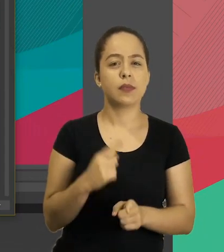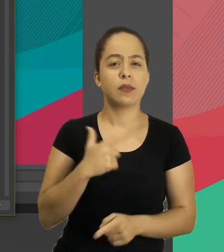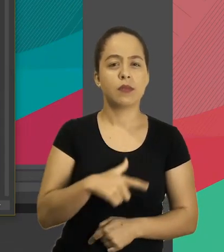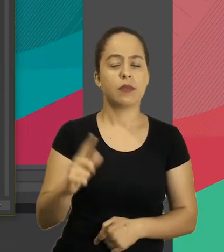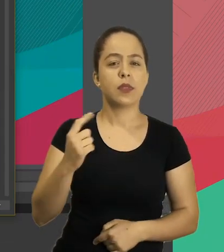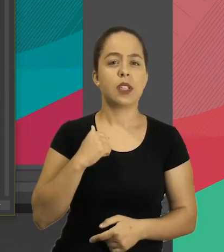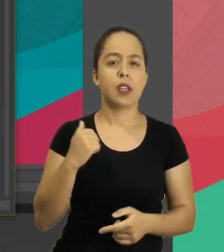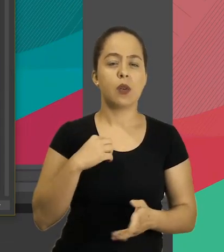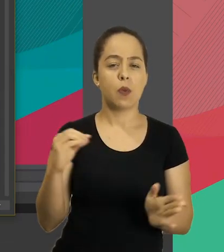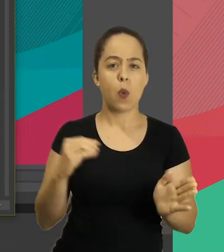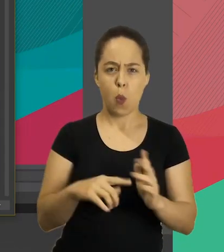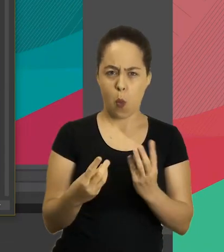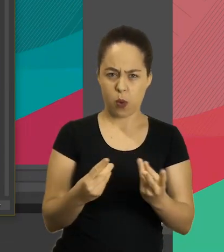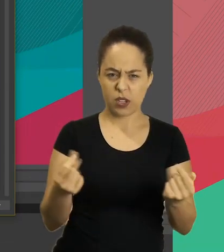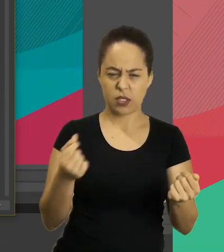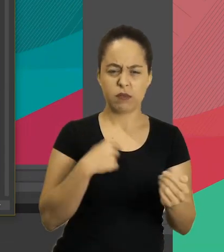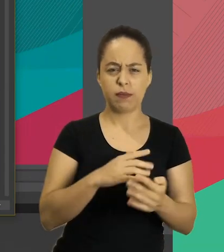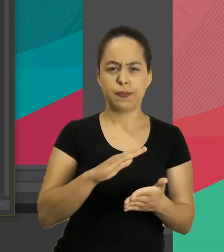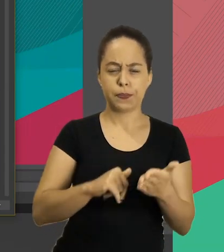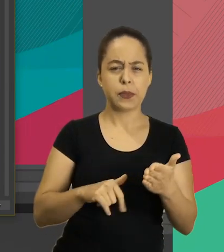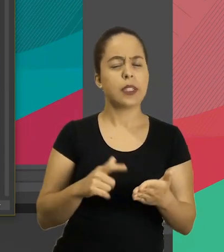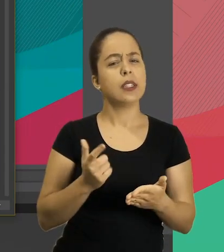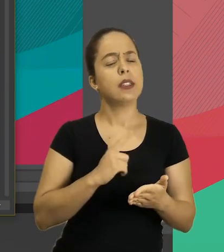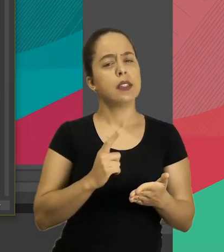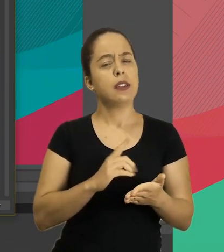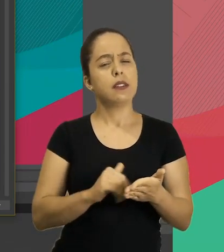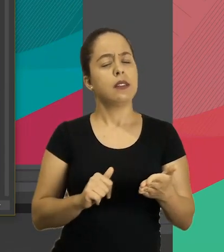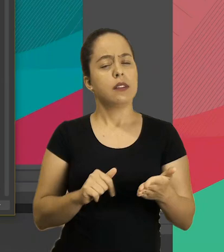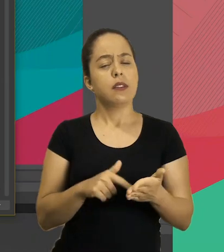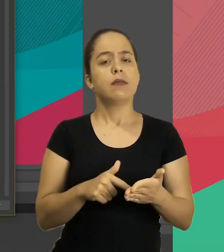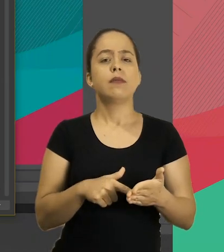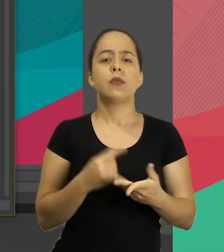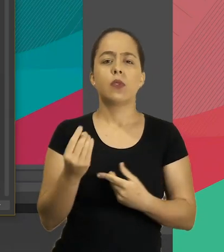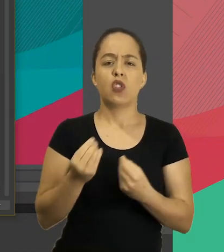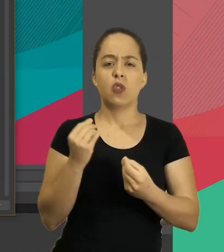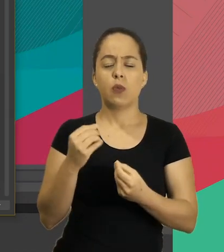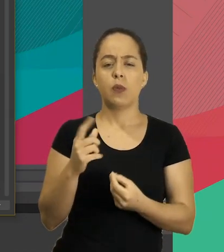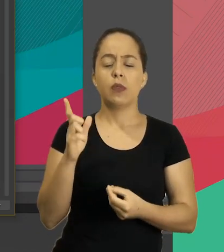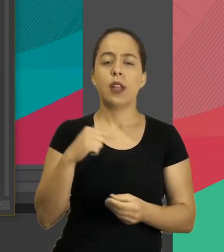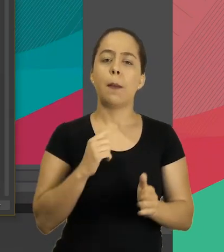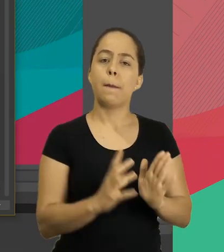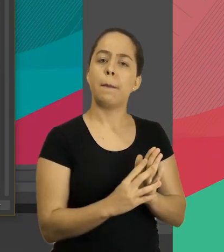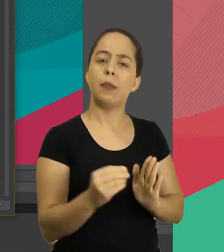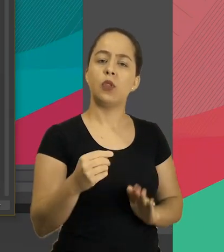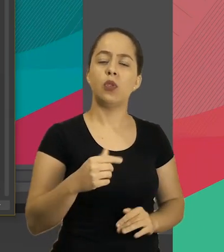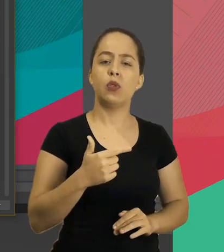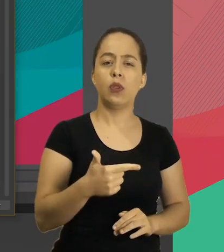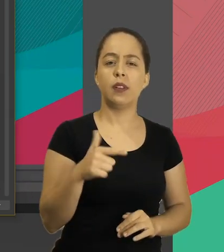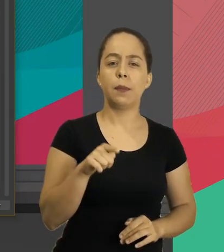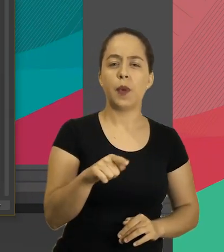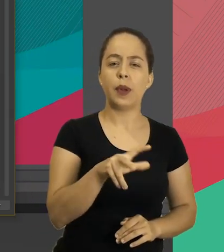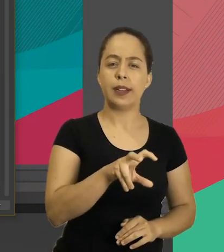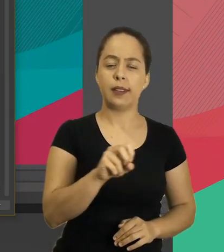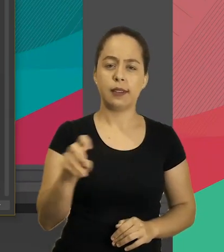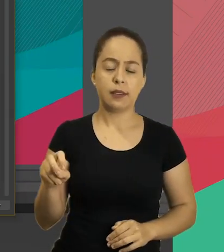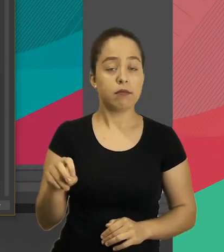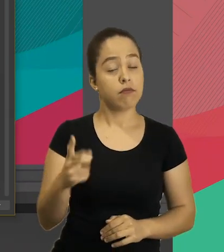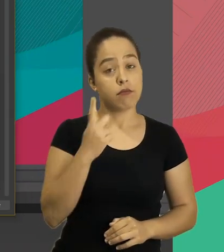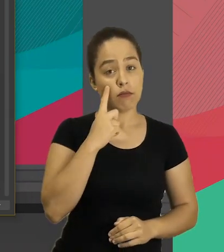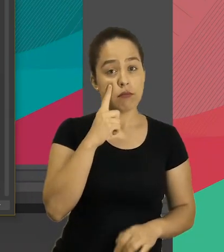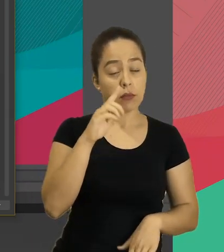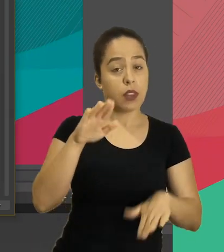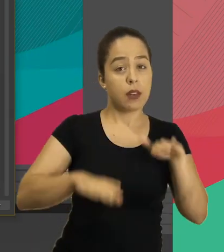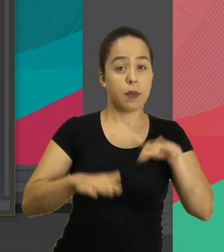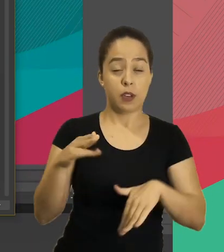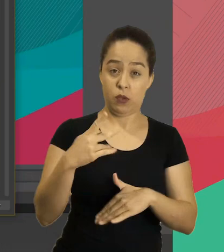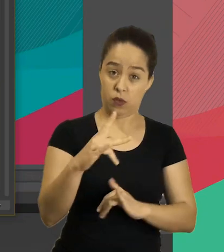é aqui o bitrate aqui da da qualidade a taxa de bits né padrão é 2500